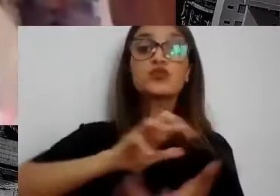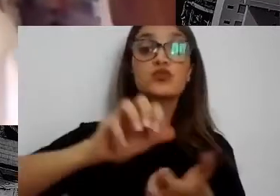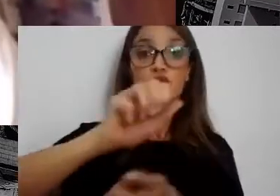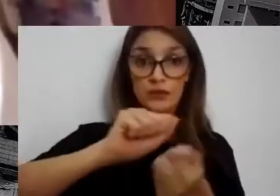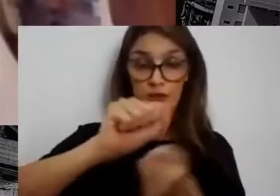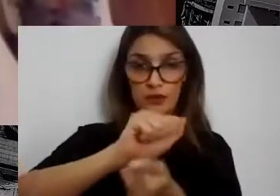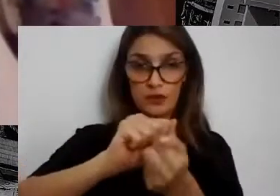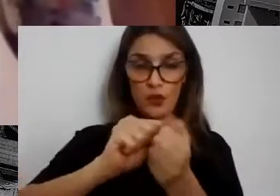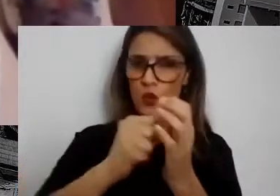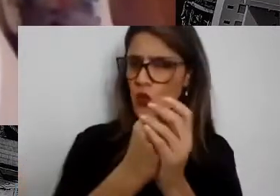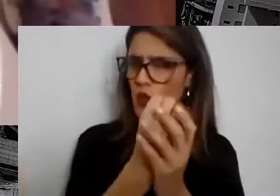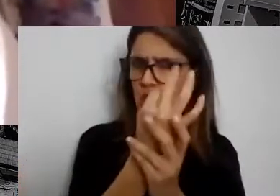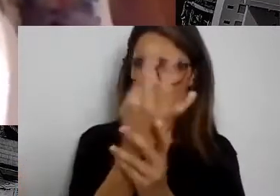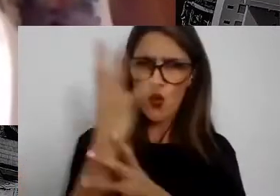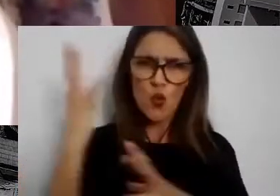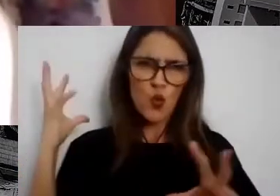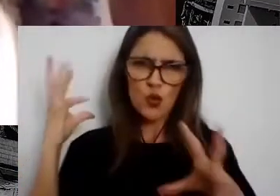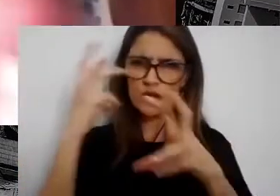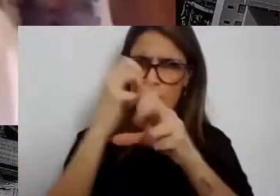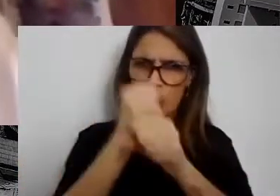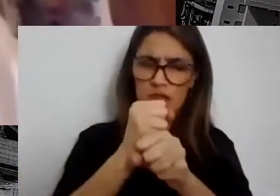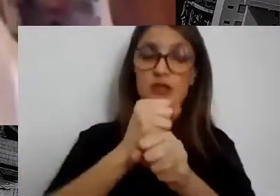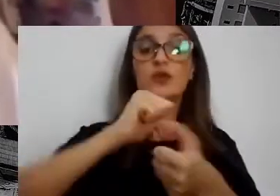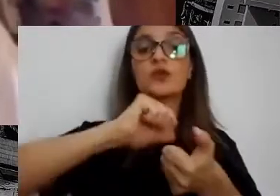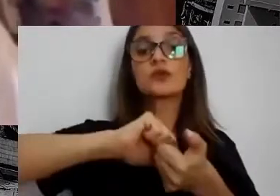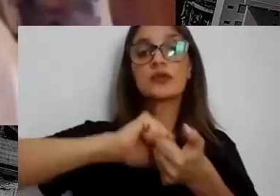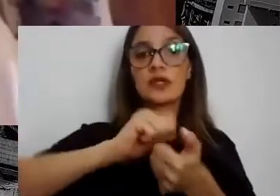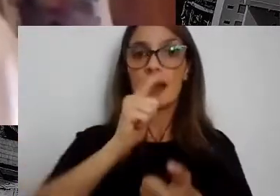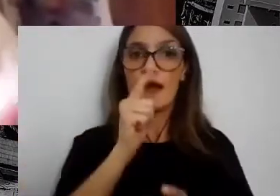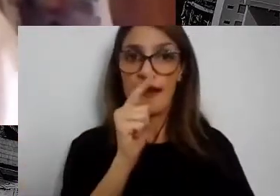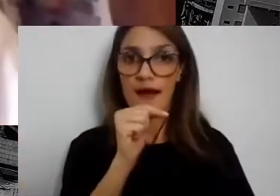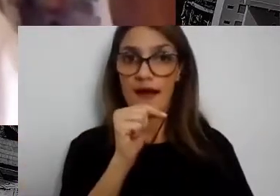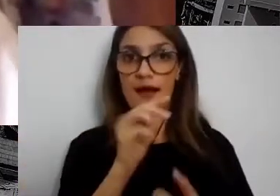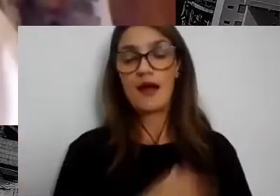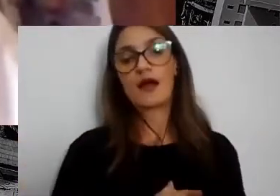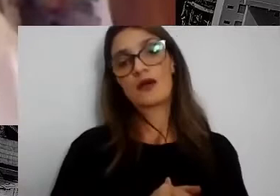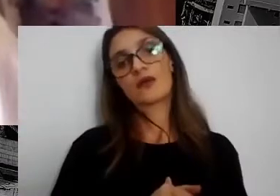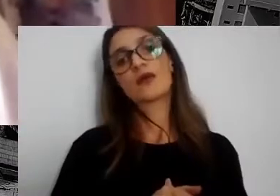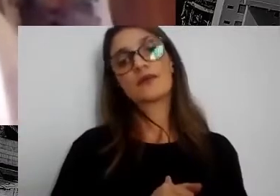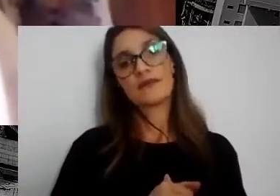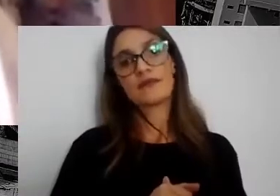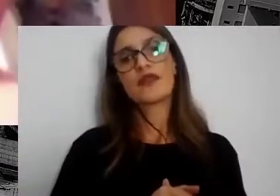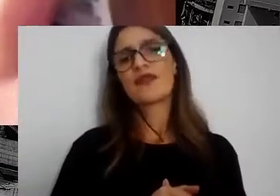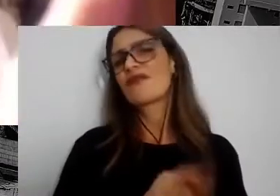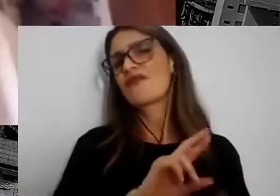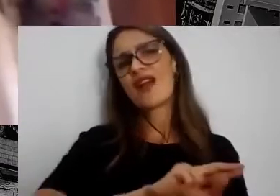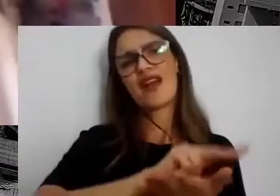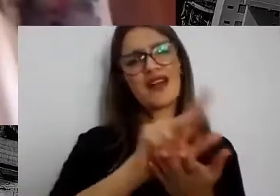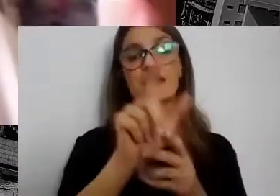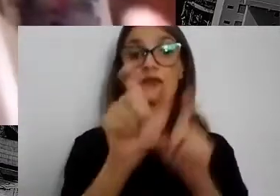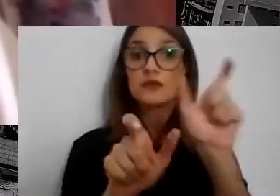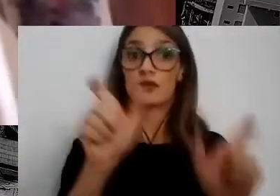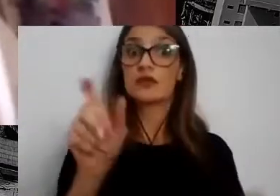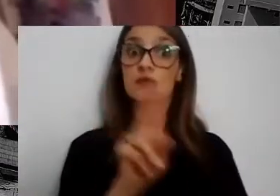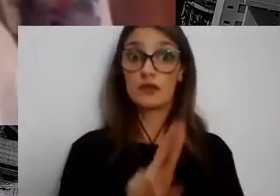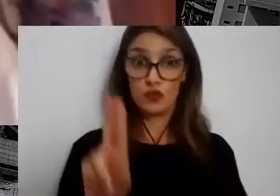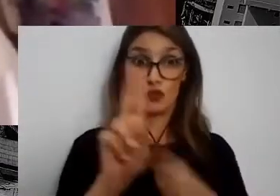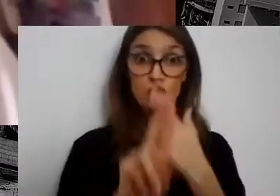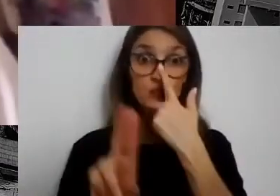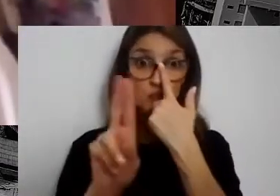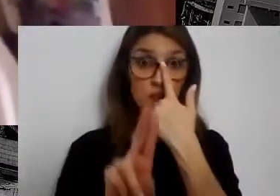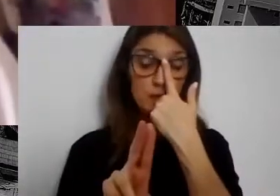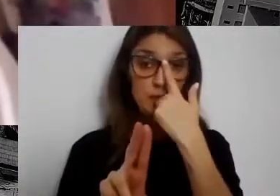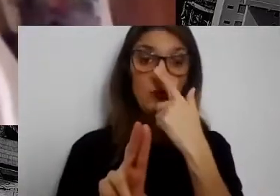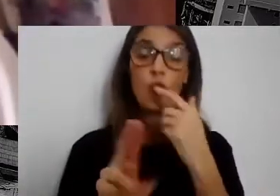e qualidade de água entre os diversos atores, usuários, inclusive a partir da proteção